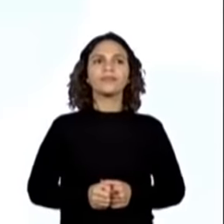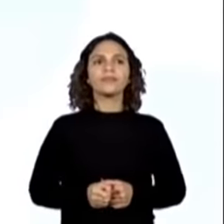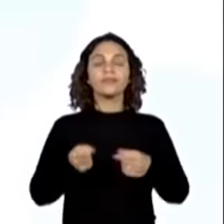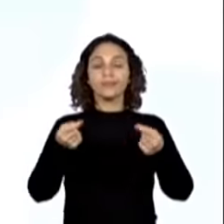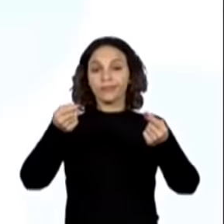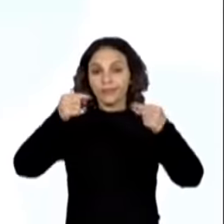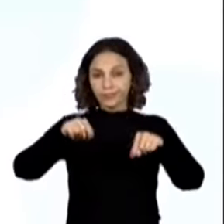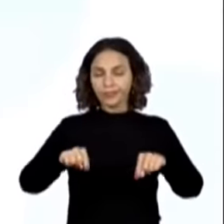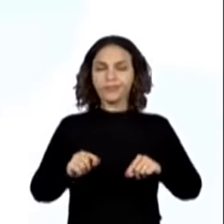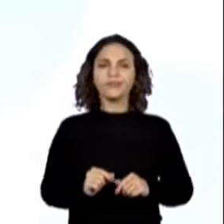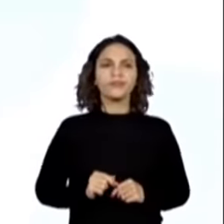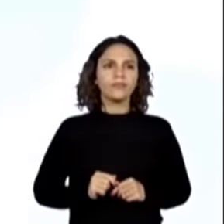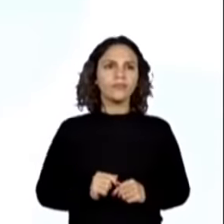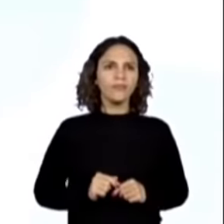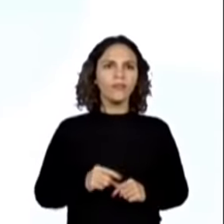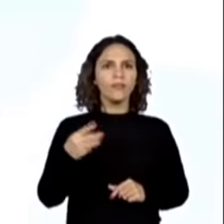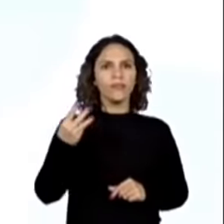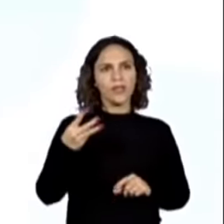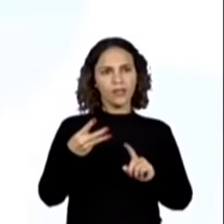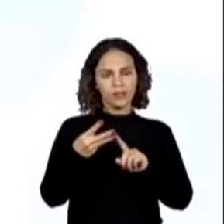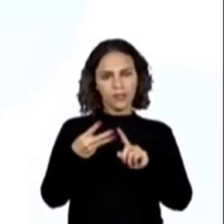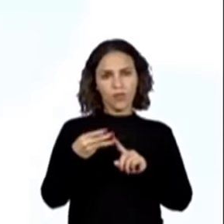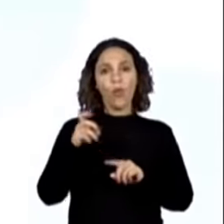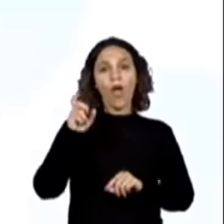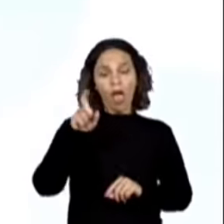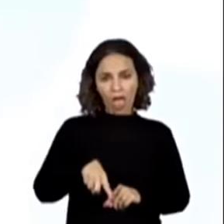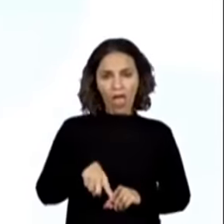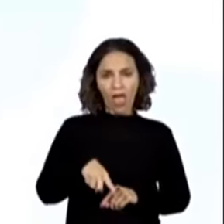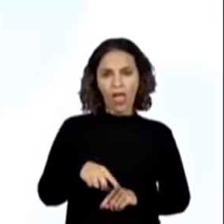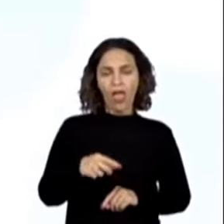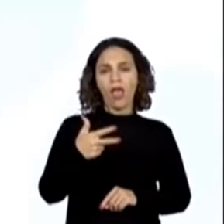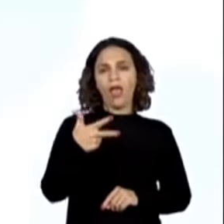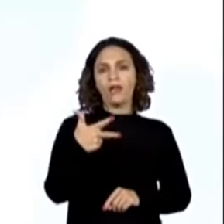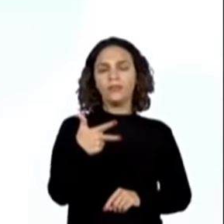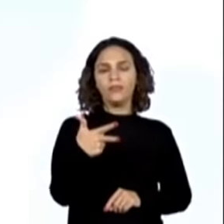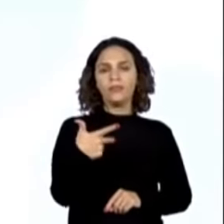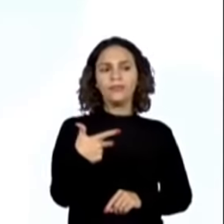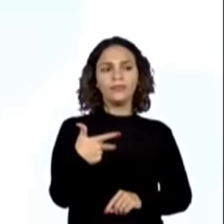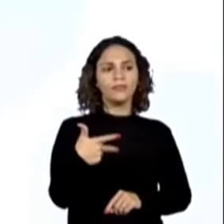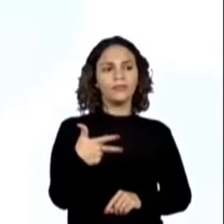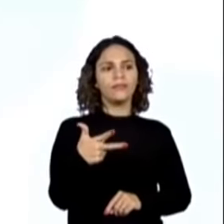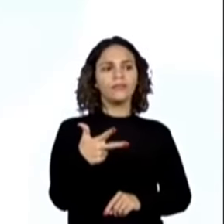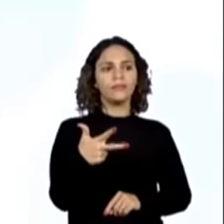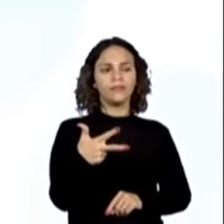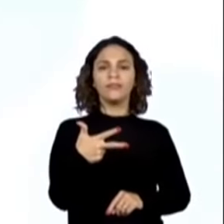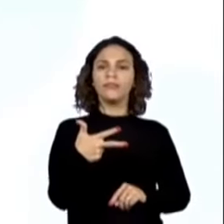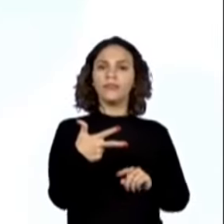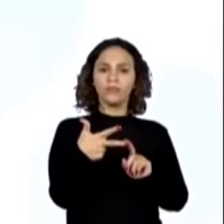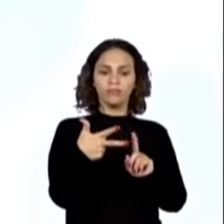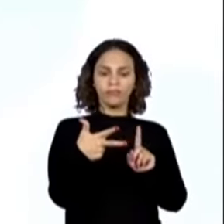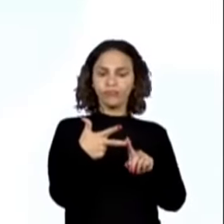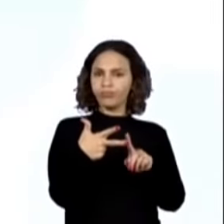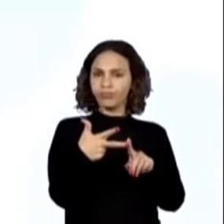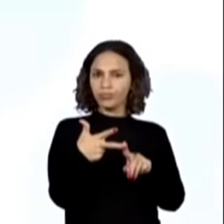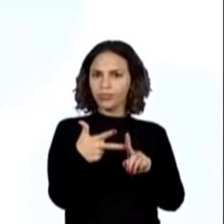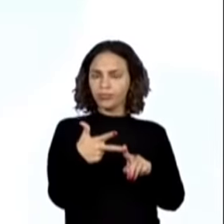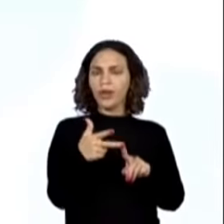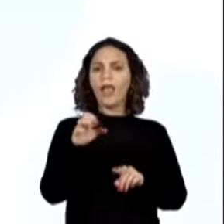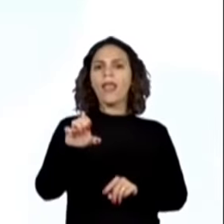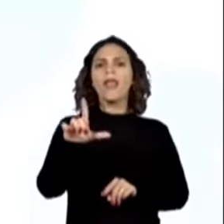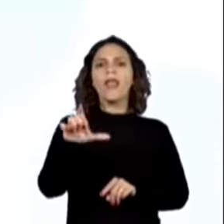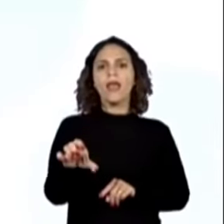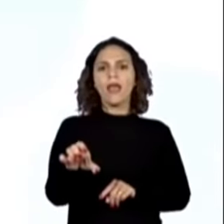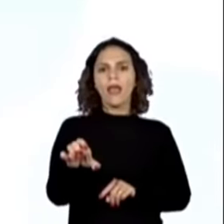Terceira. O texto escrito, o texto é escrito em terceira pessoa. E